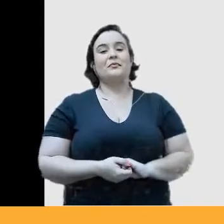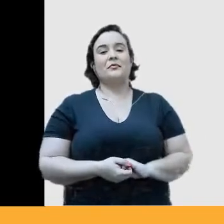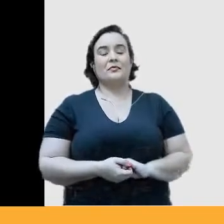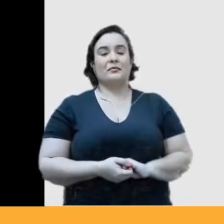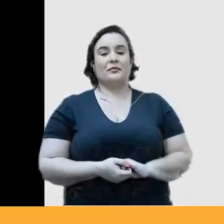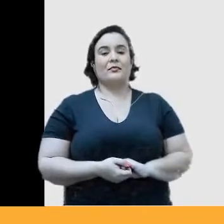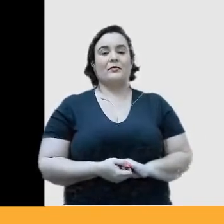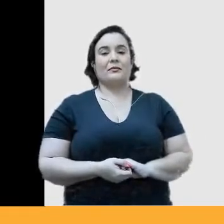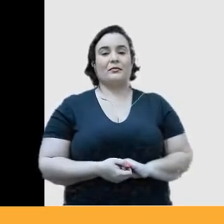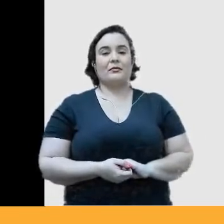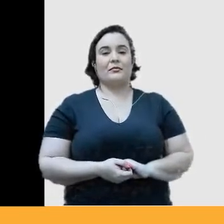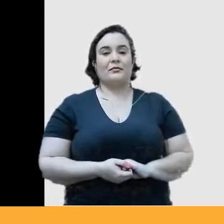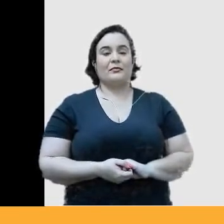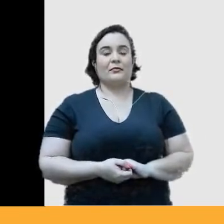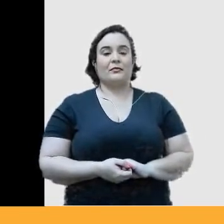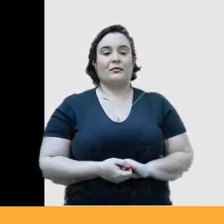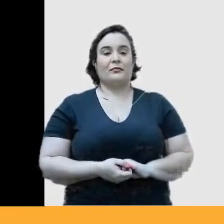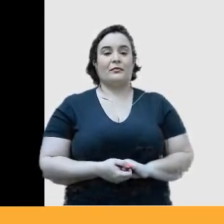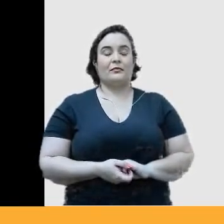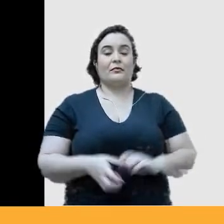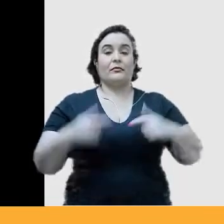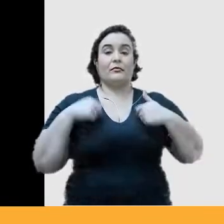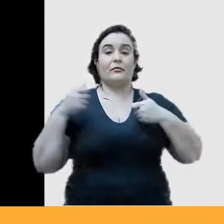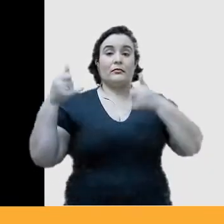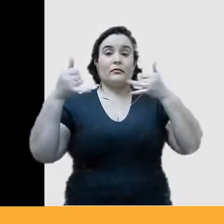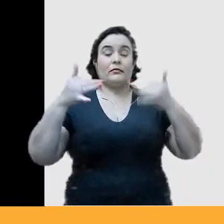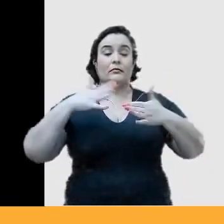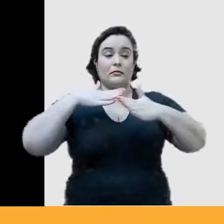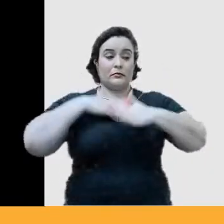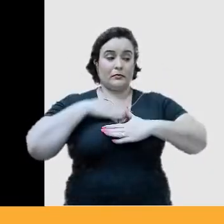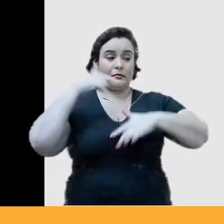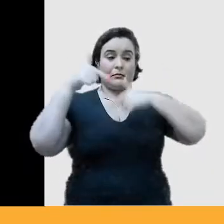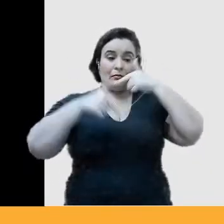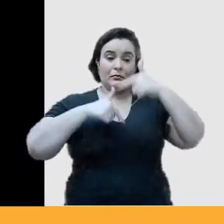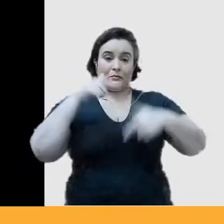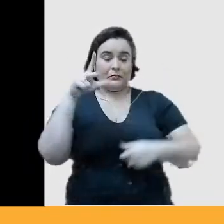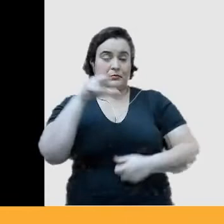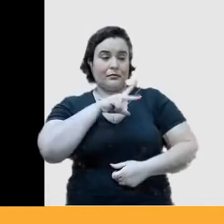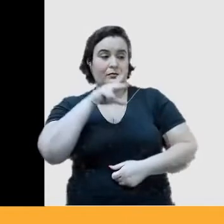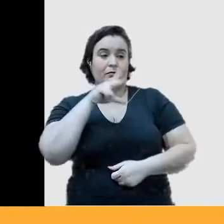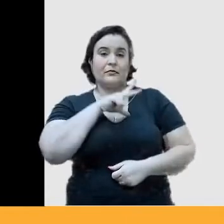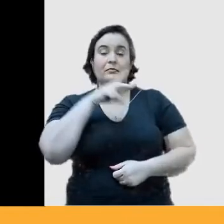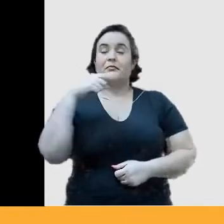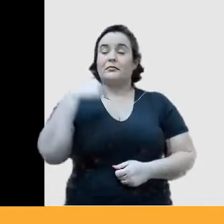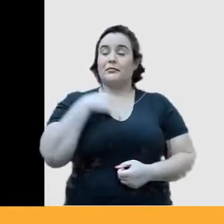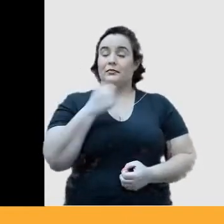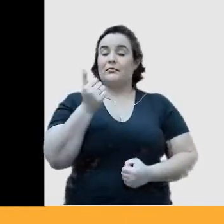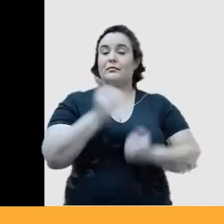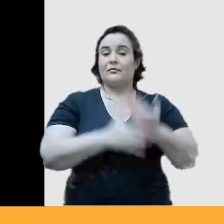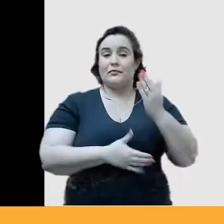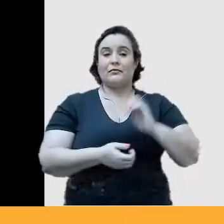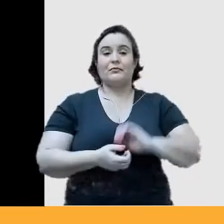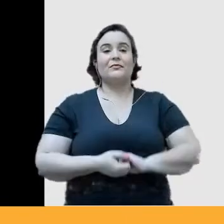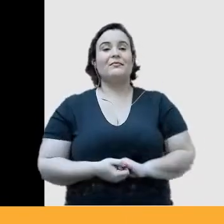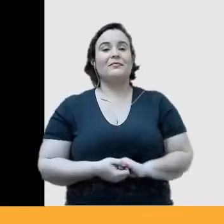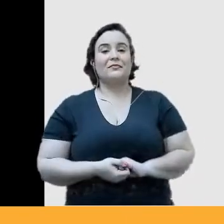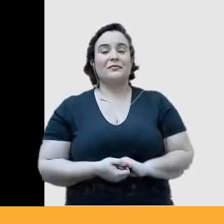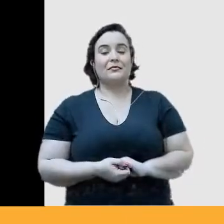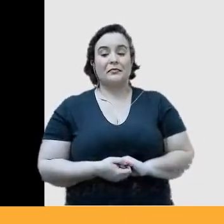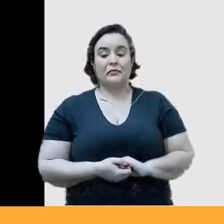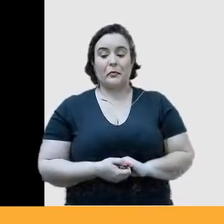vou falar o meu trabalho particular, que eu criei, então, uma marca